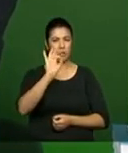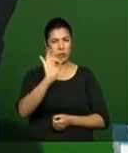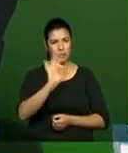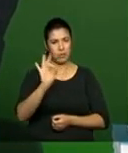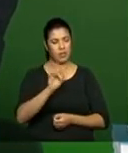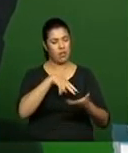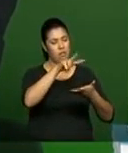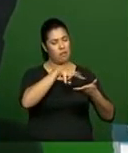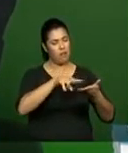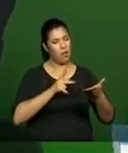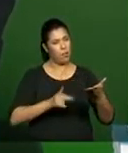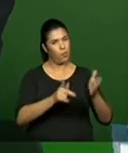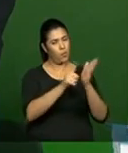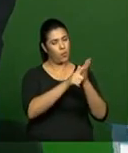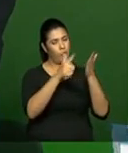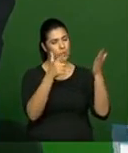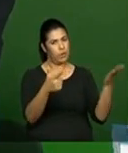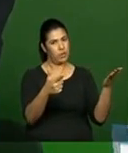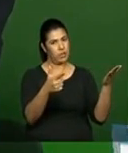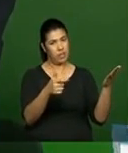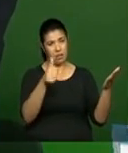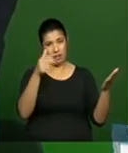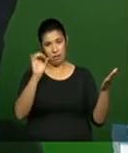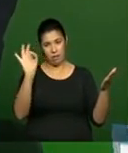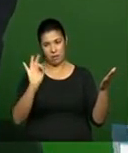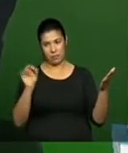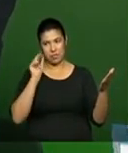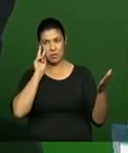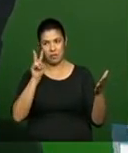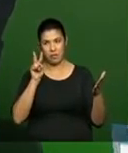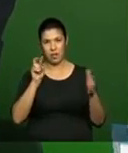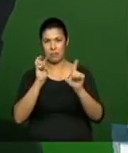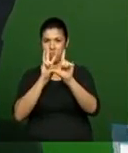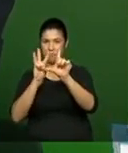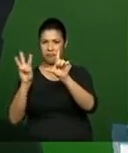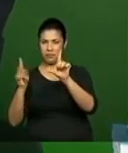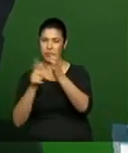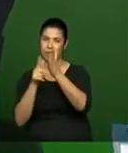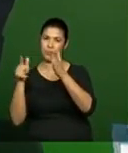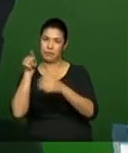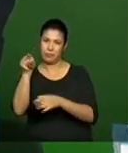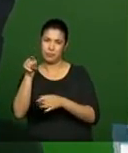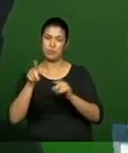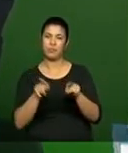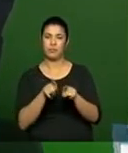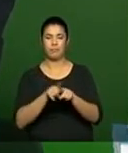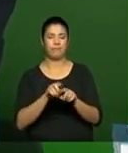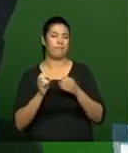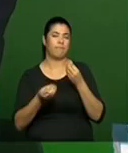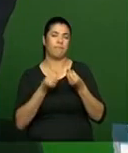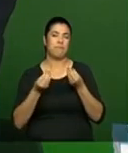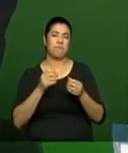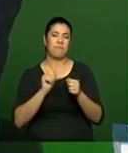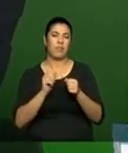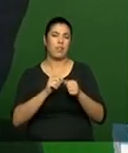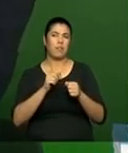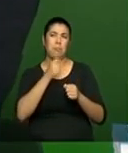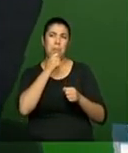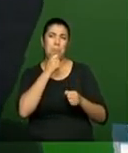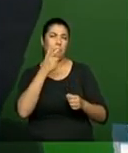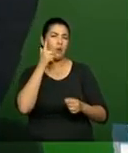Só 10% estão lendo na plataforma digital. E eu acho que essa é um pouco da resposta. E a gente não tentou fazer,